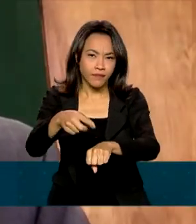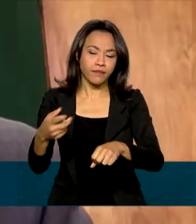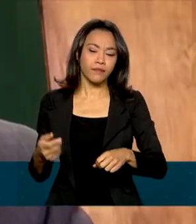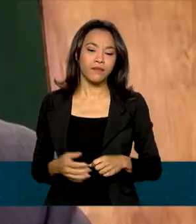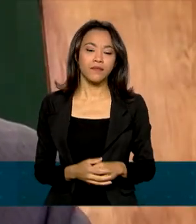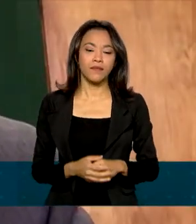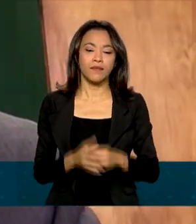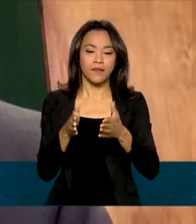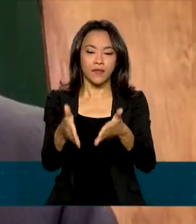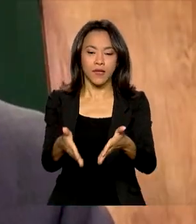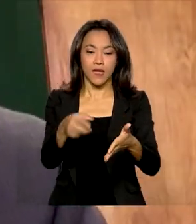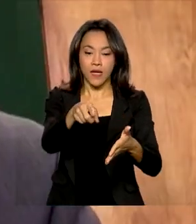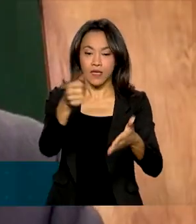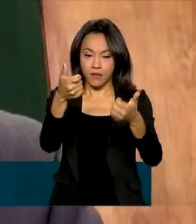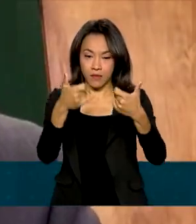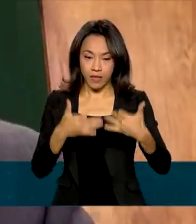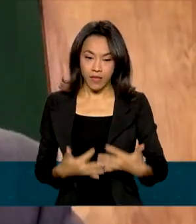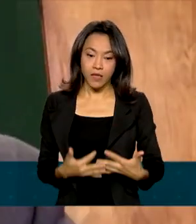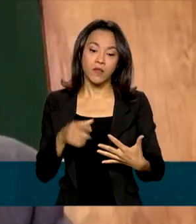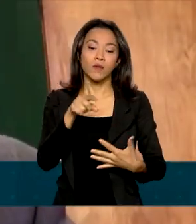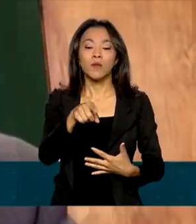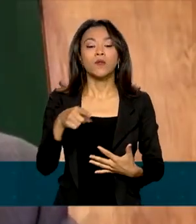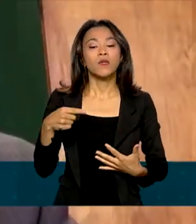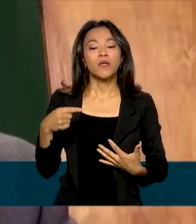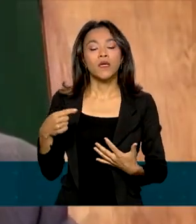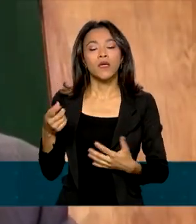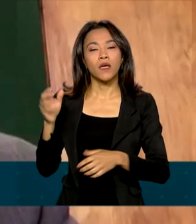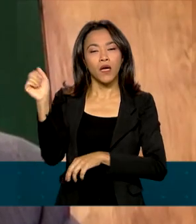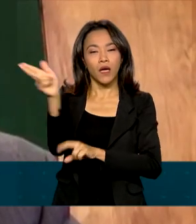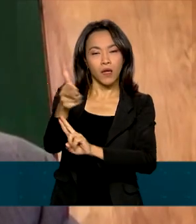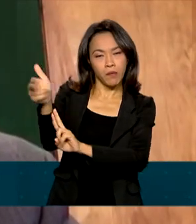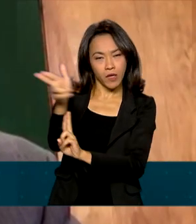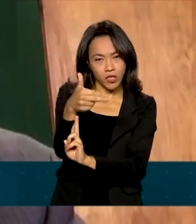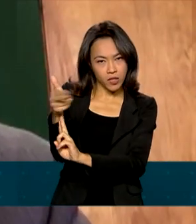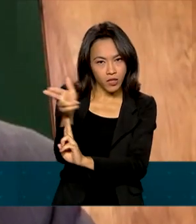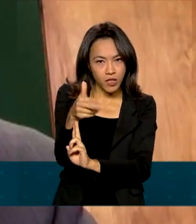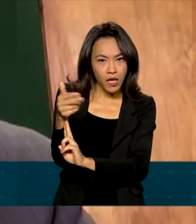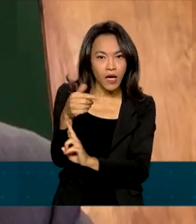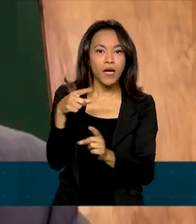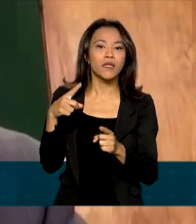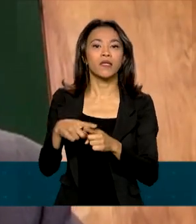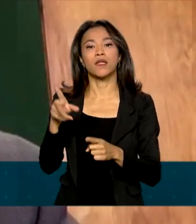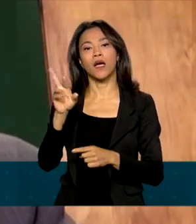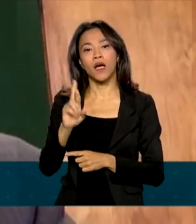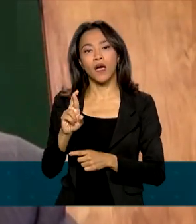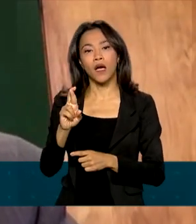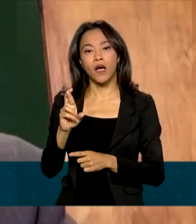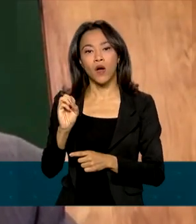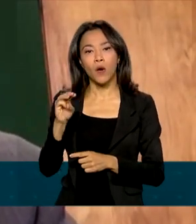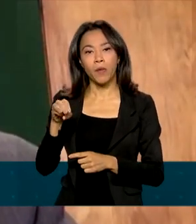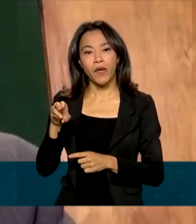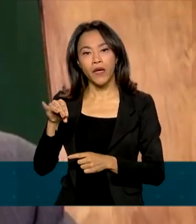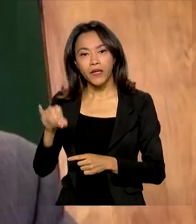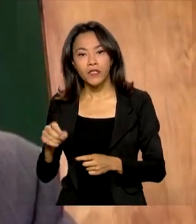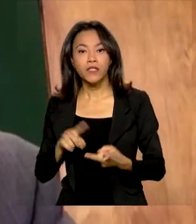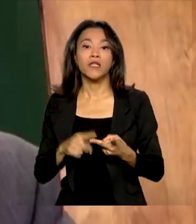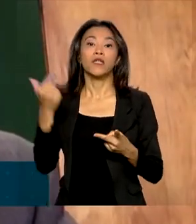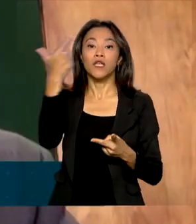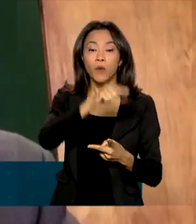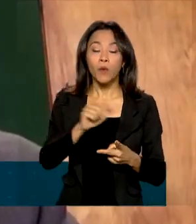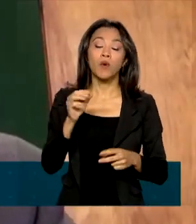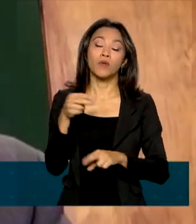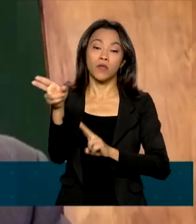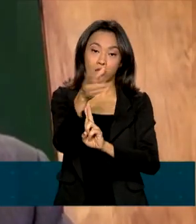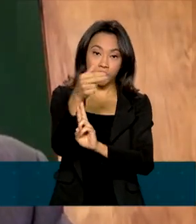embaixadas brasileiras nos países da região, em particular a embaixada em Bucarest, na Romênia, e a embaixada em Varsóvia, na Polônia,